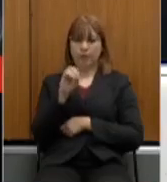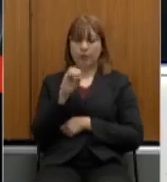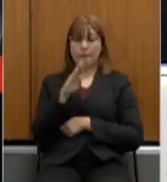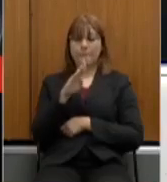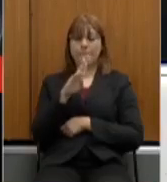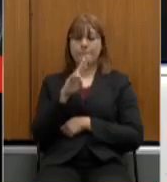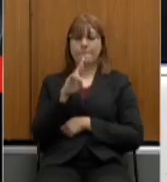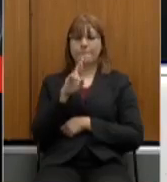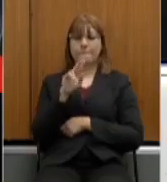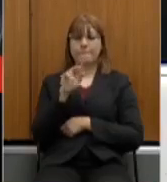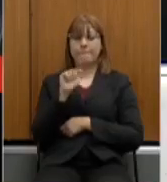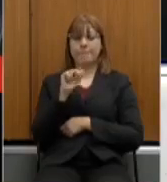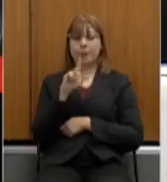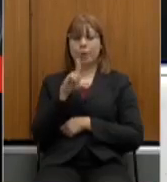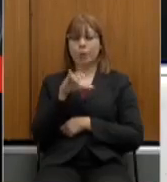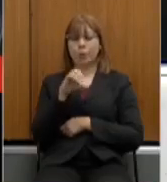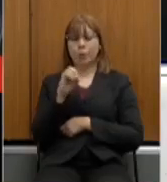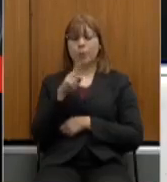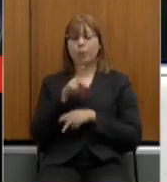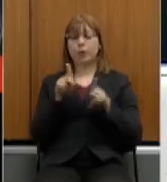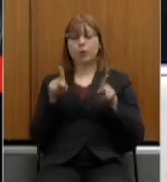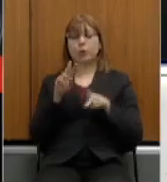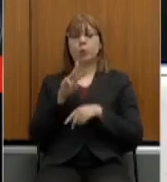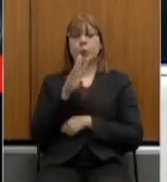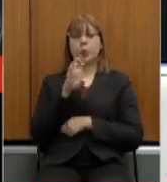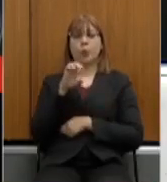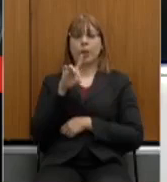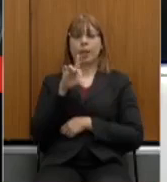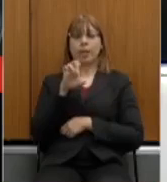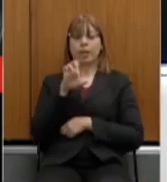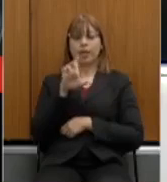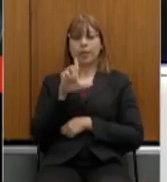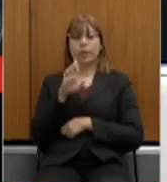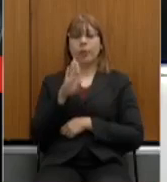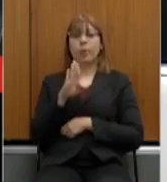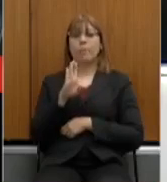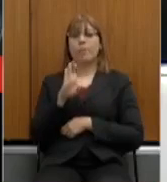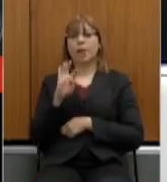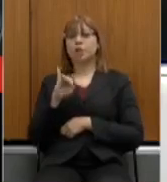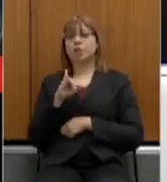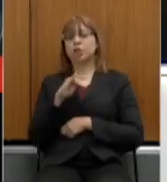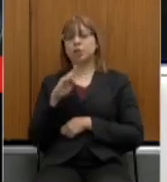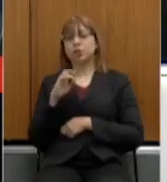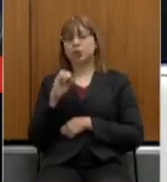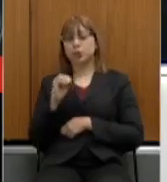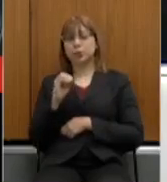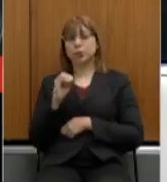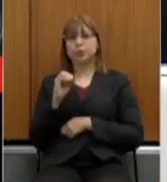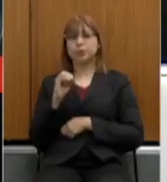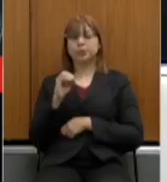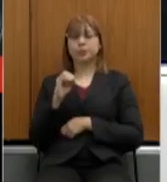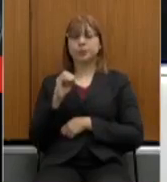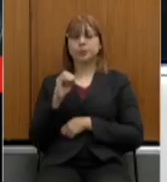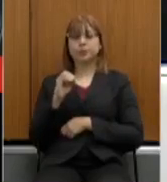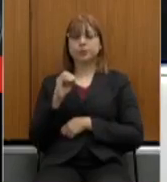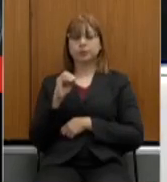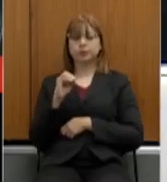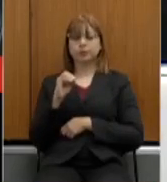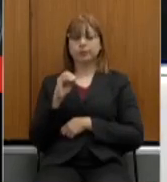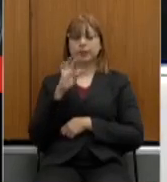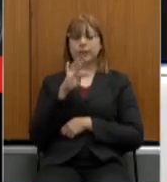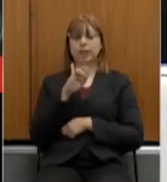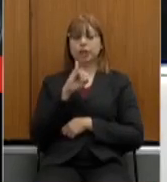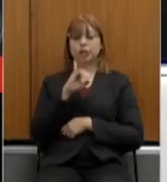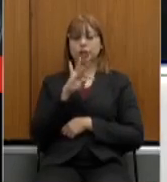Braulio Brás deputado professor Wendel Mesquita deputado Betinho Pinto Coelho deputado